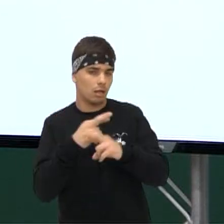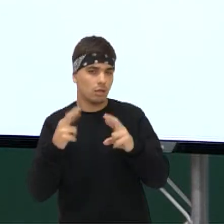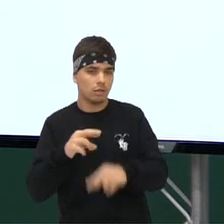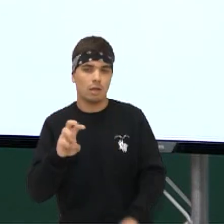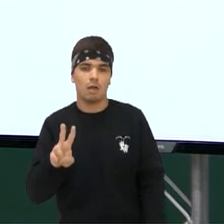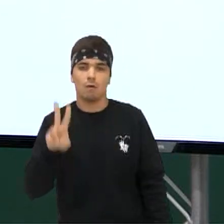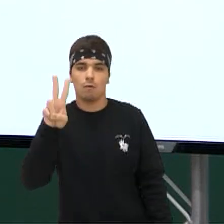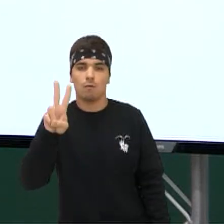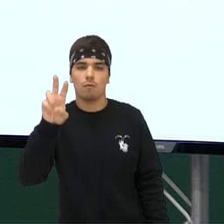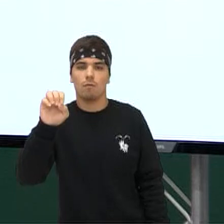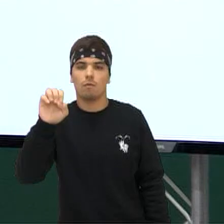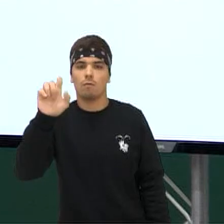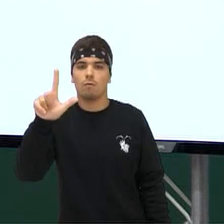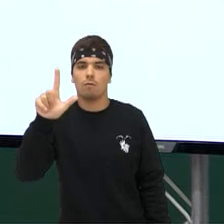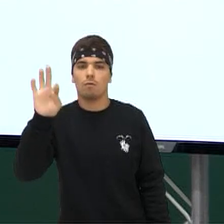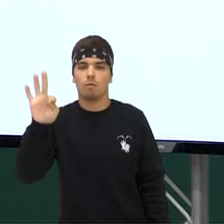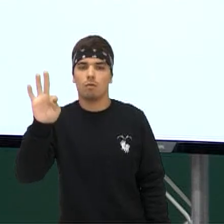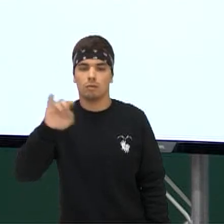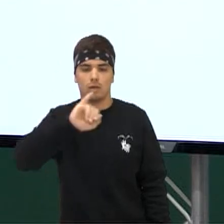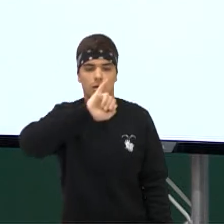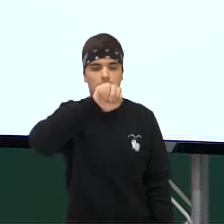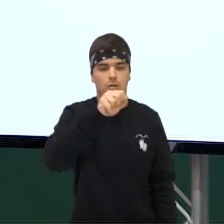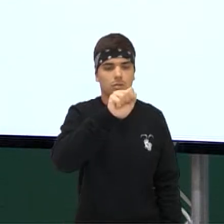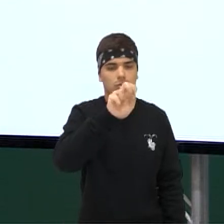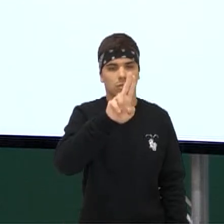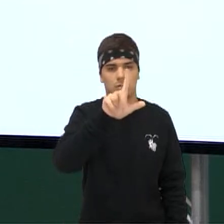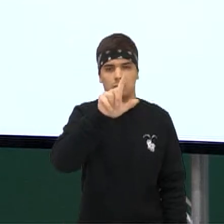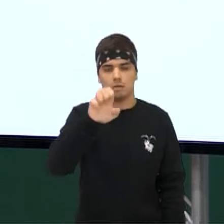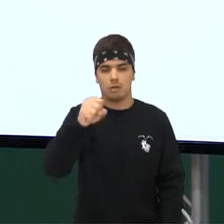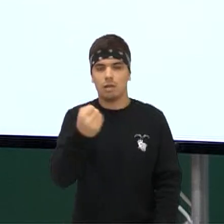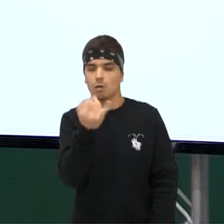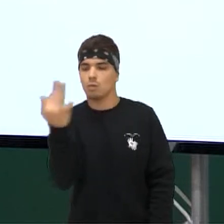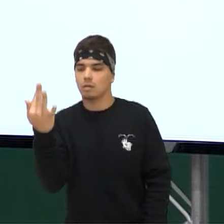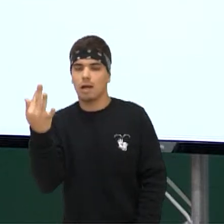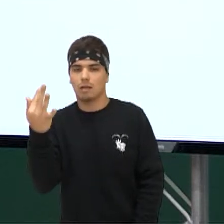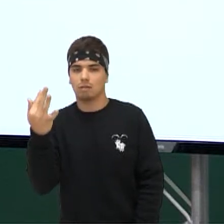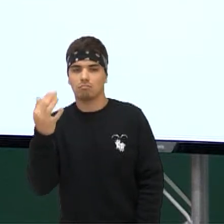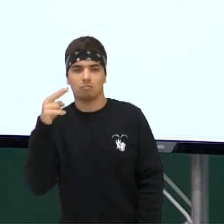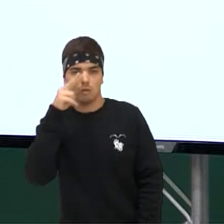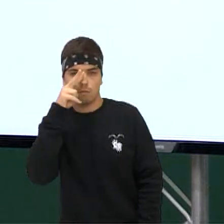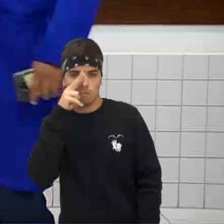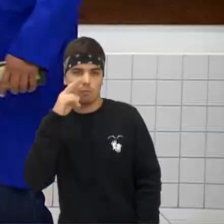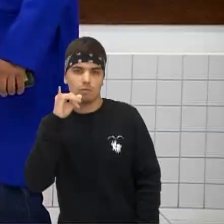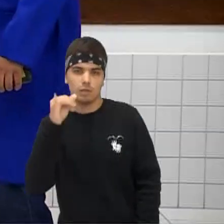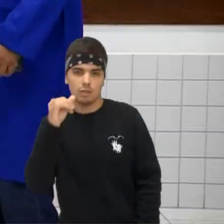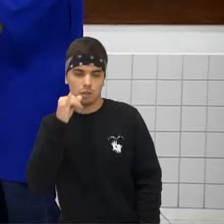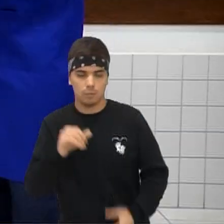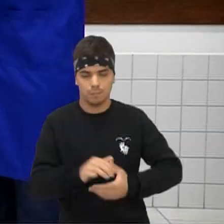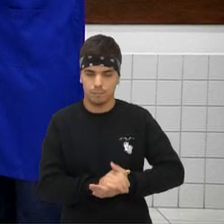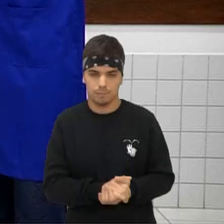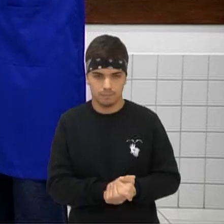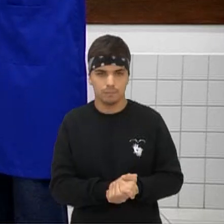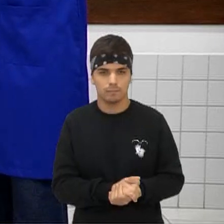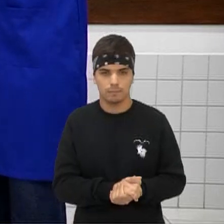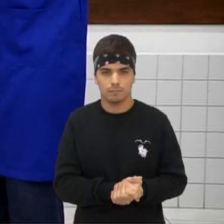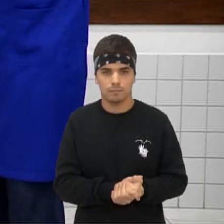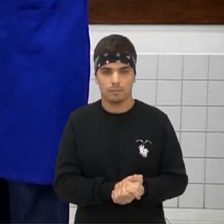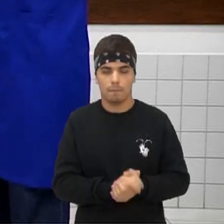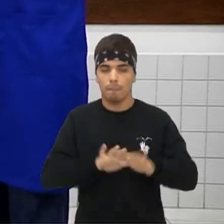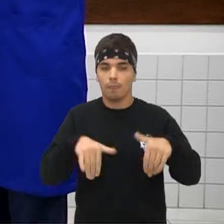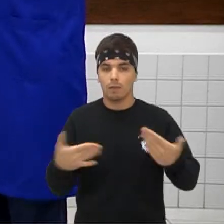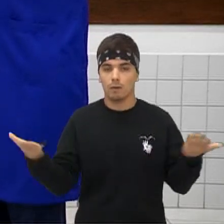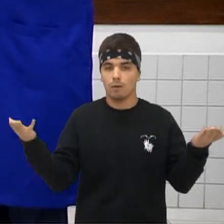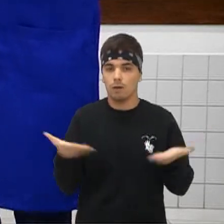Um... Que seria joule por quantidade de carga O famoso... É isso mesmo Também trabalha com esses componentes Então,